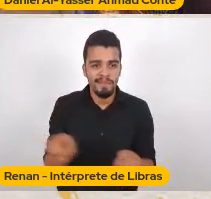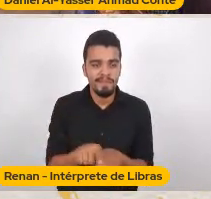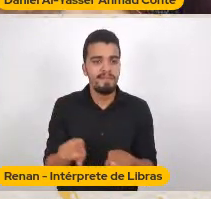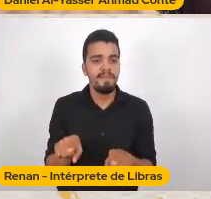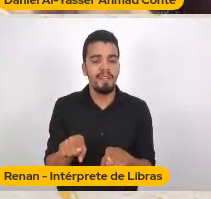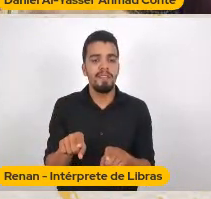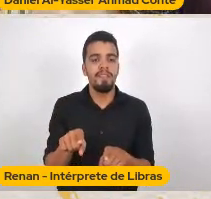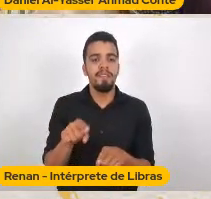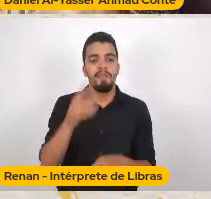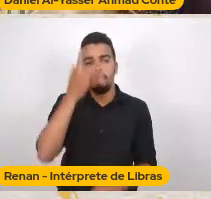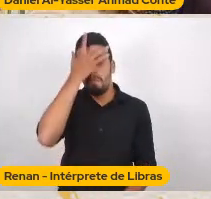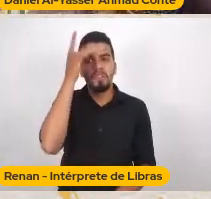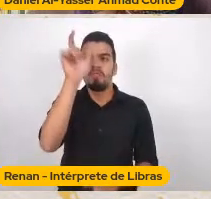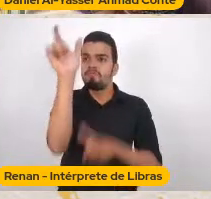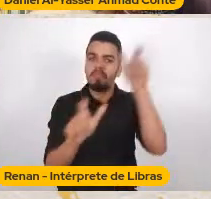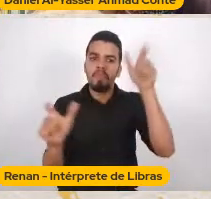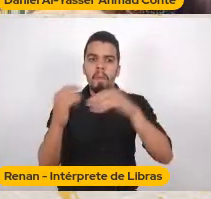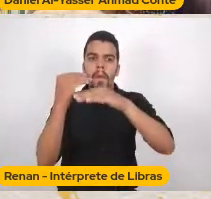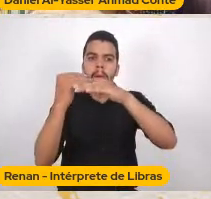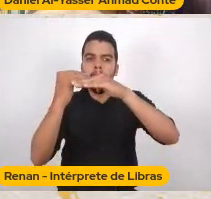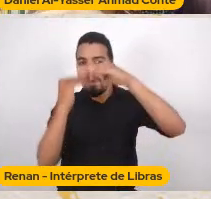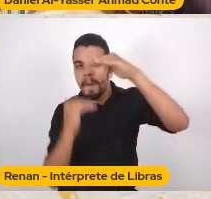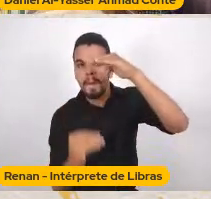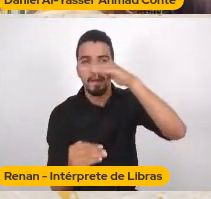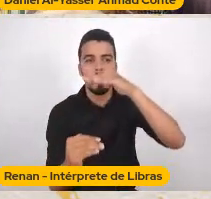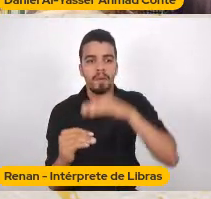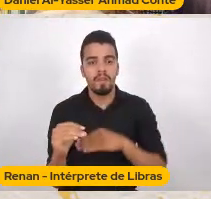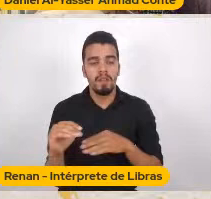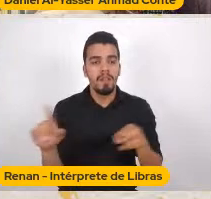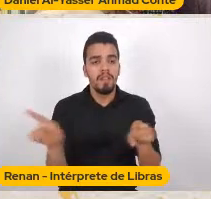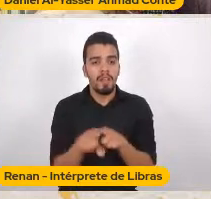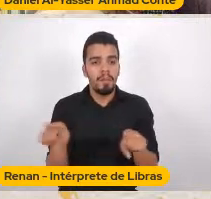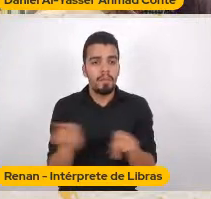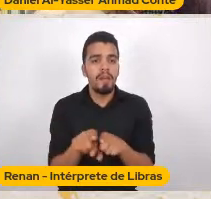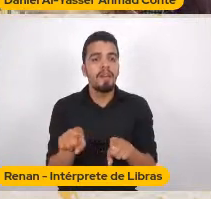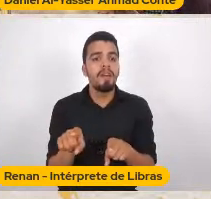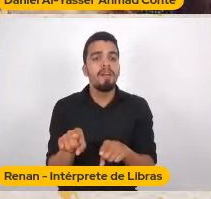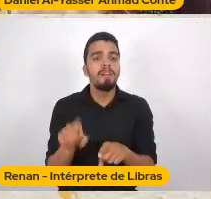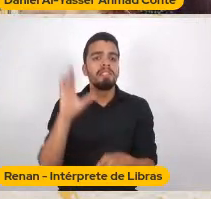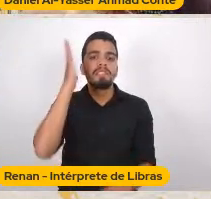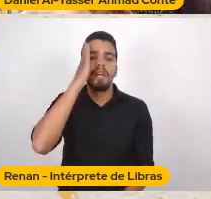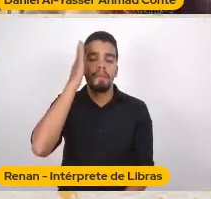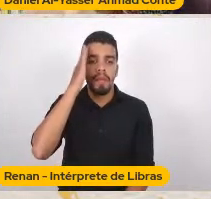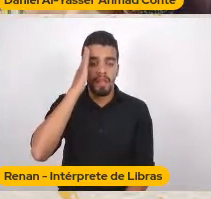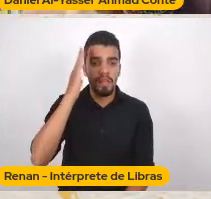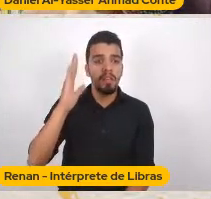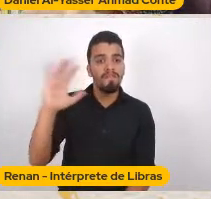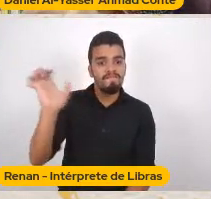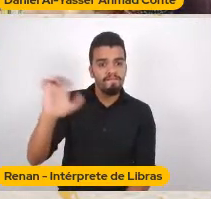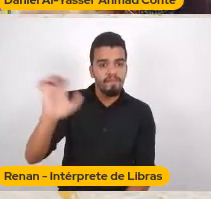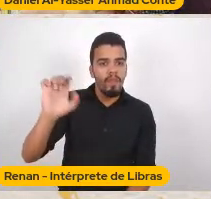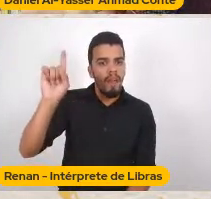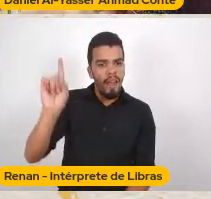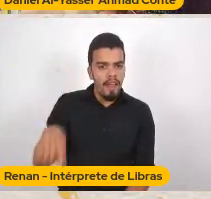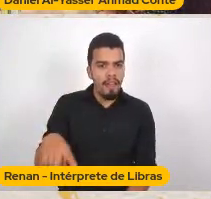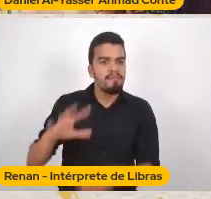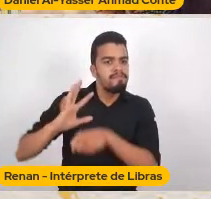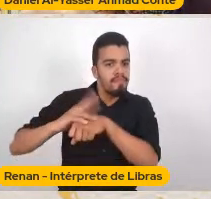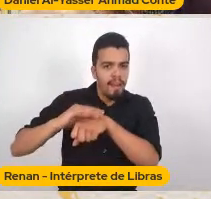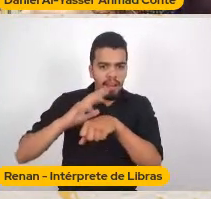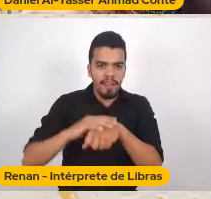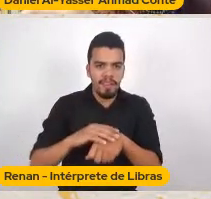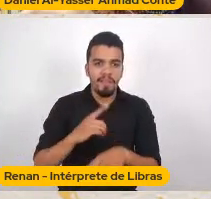outro Essa patologização Da homossexualidade No Brasil Nós temos Uma obra fundamental Que pouca gente